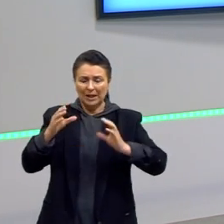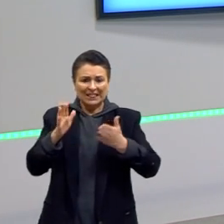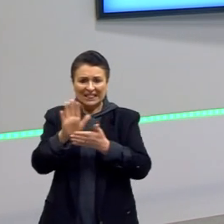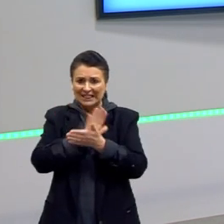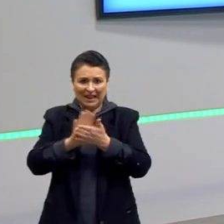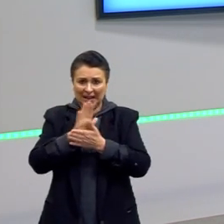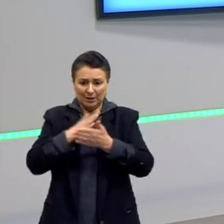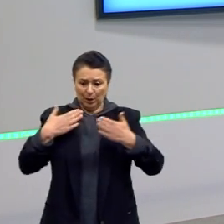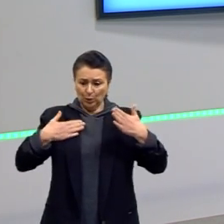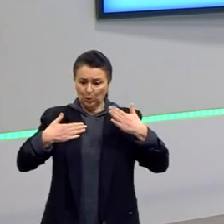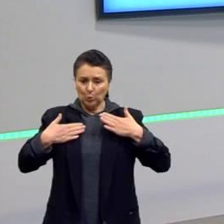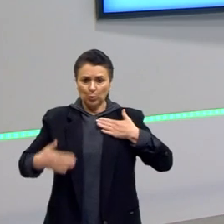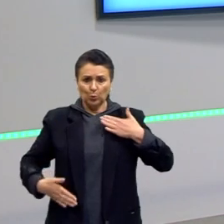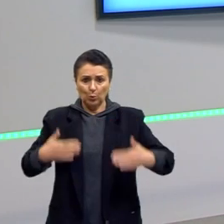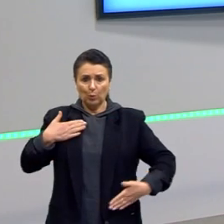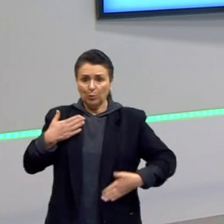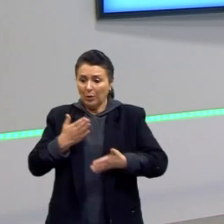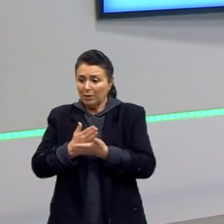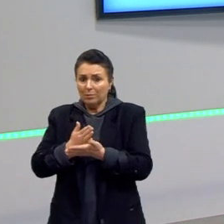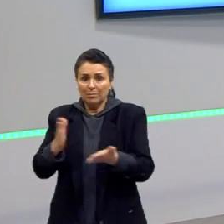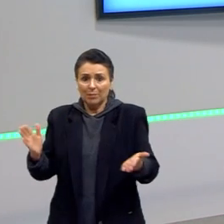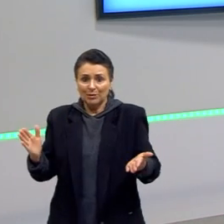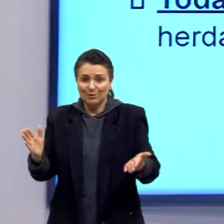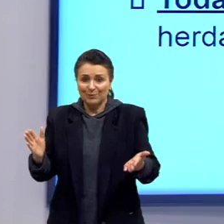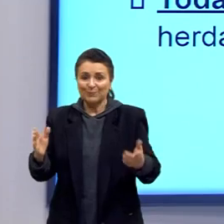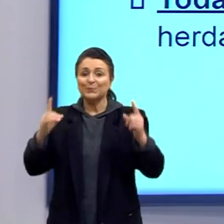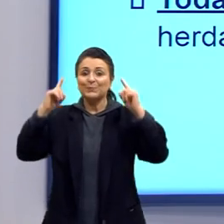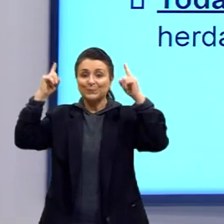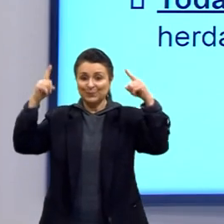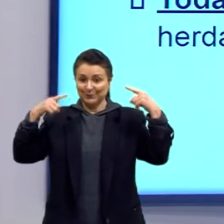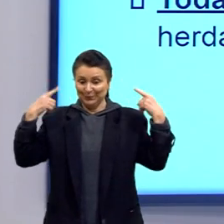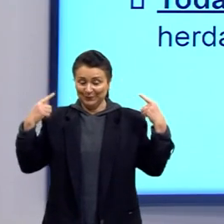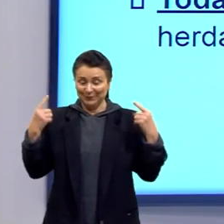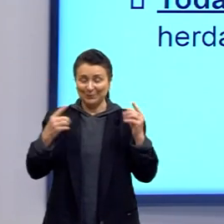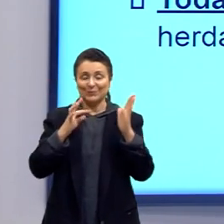parte. Então, isso faz parte, então, do Lamarckismo também.